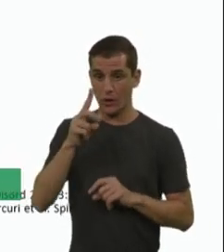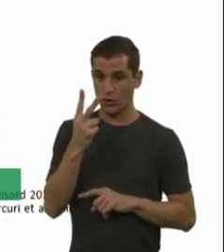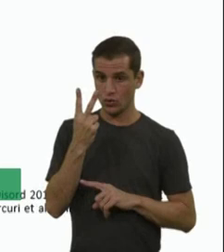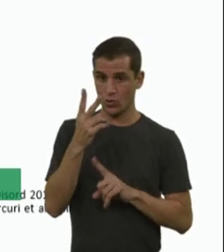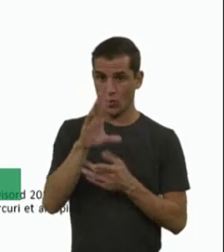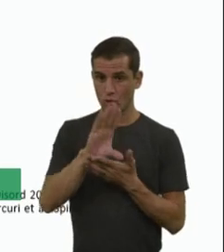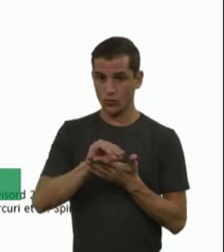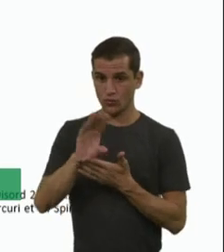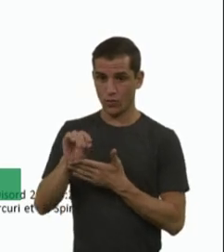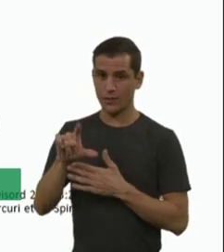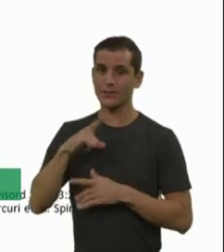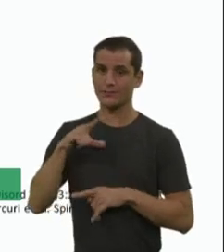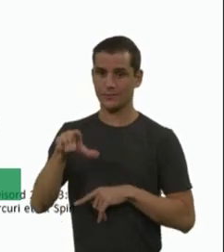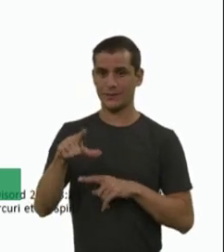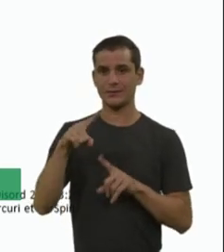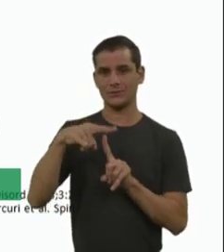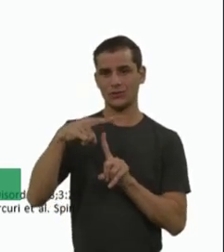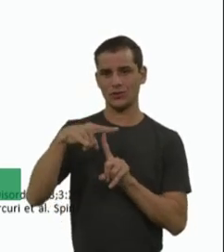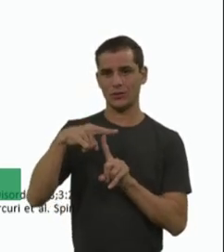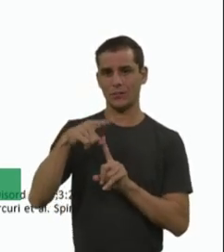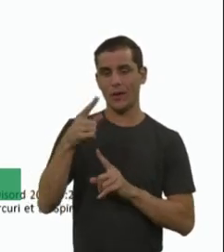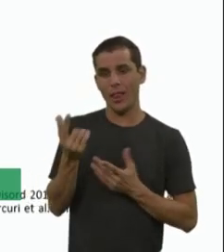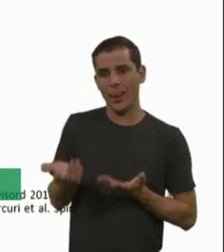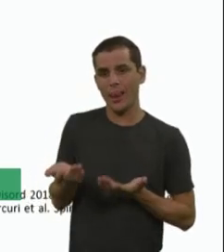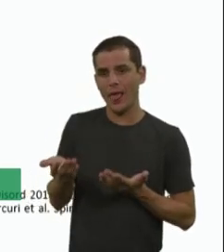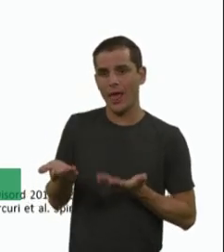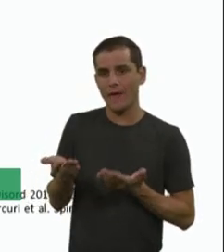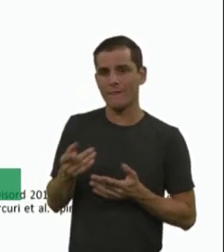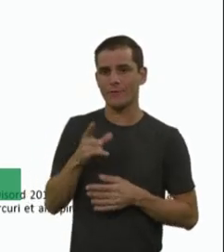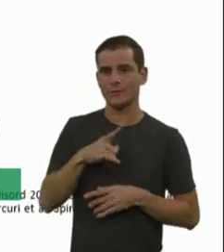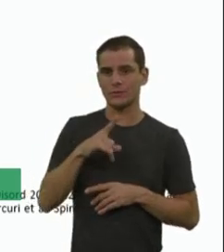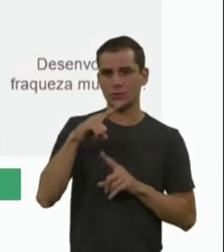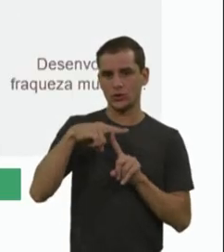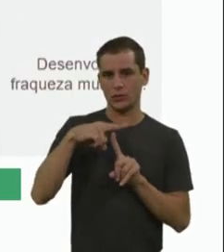vai desenvolver uma forma mais branda, então uma AMI tipo 3.